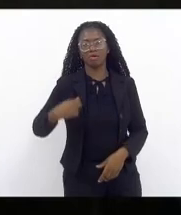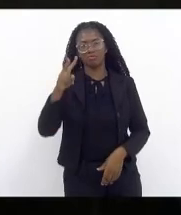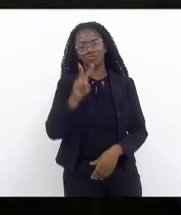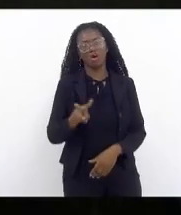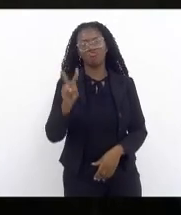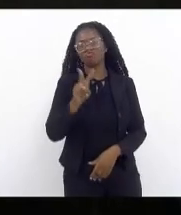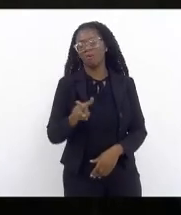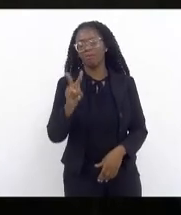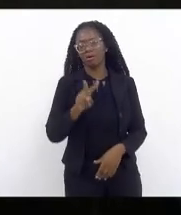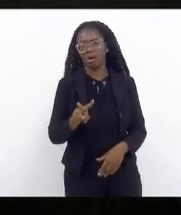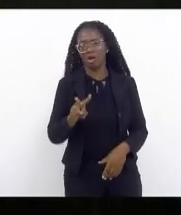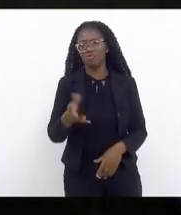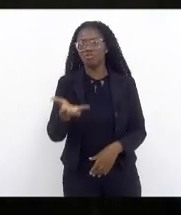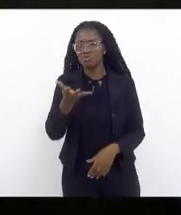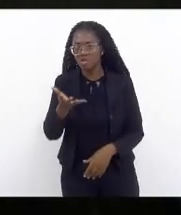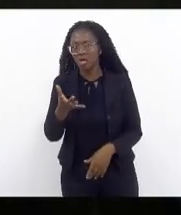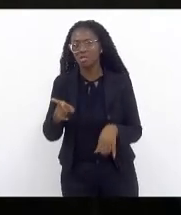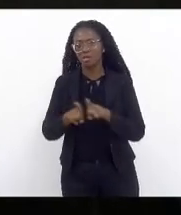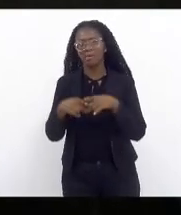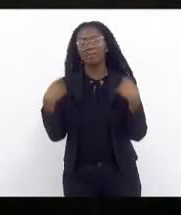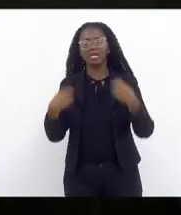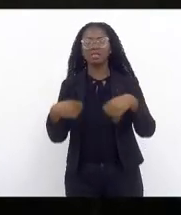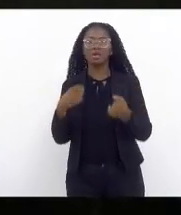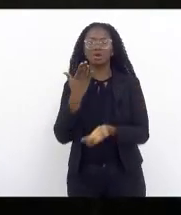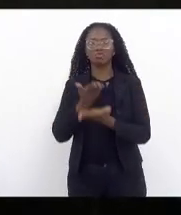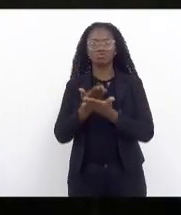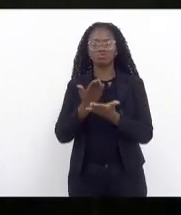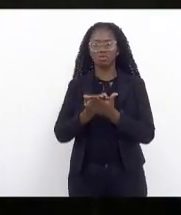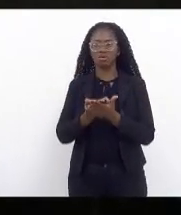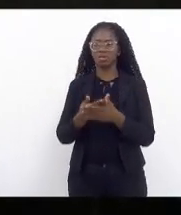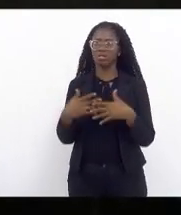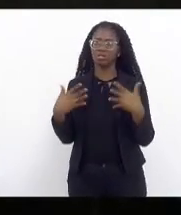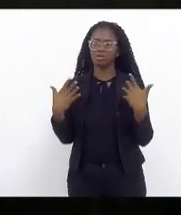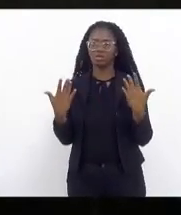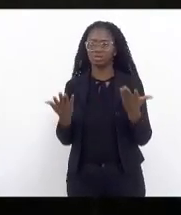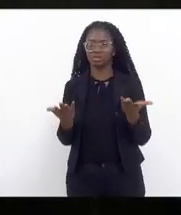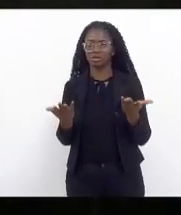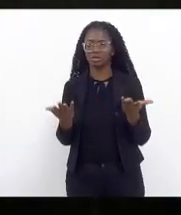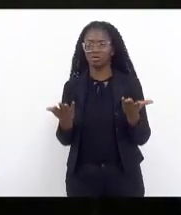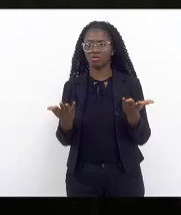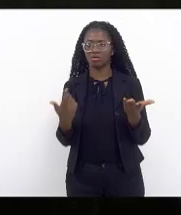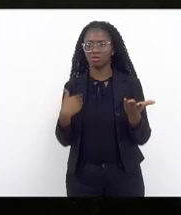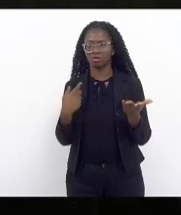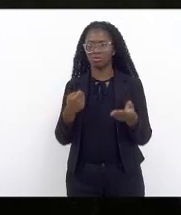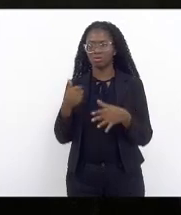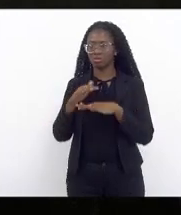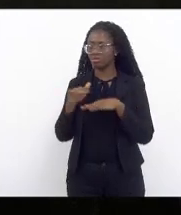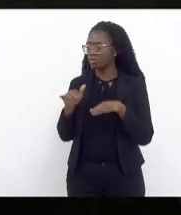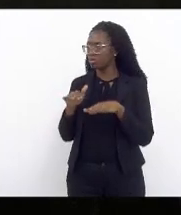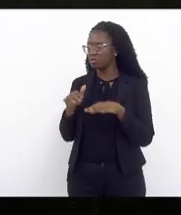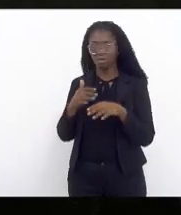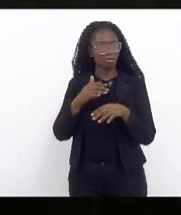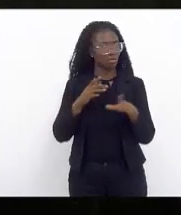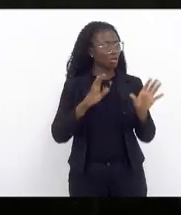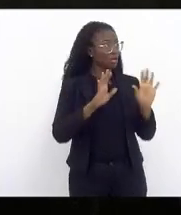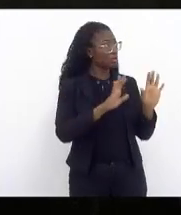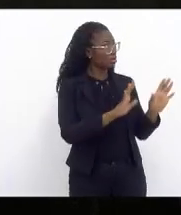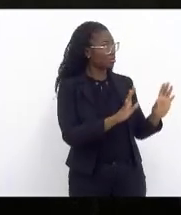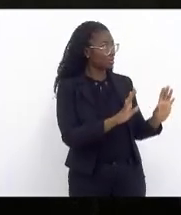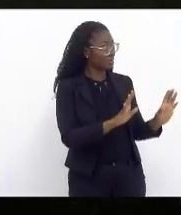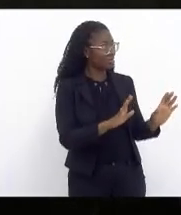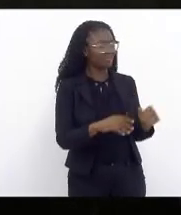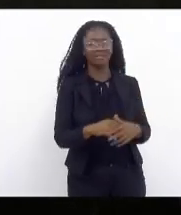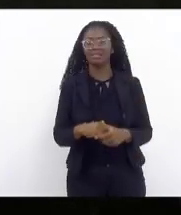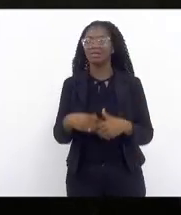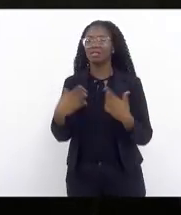e precisam estudar então eu já estou terminando deputada eu também